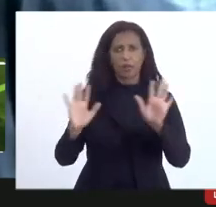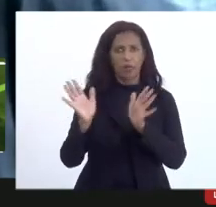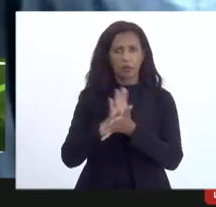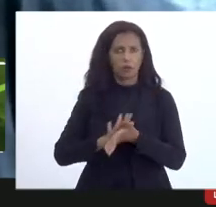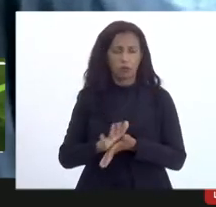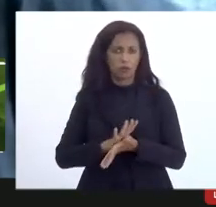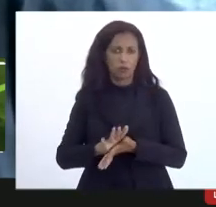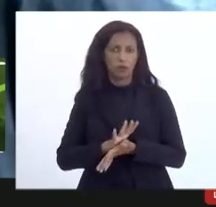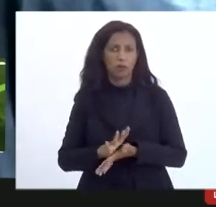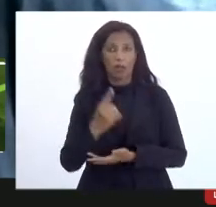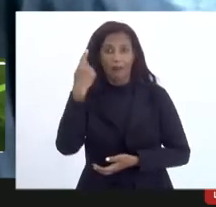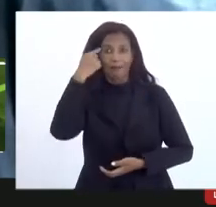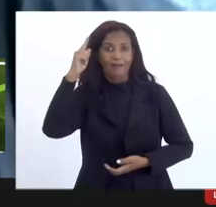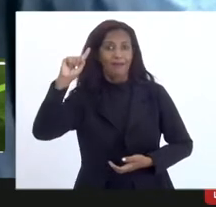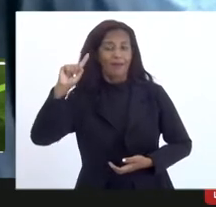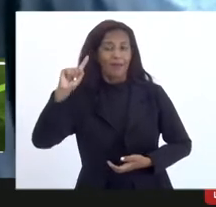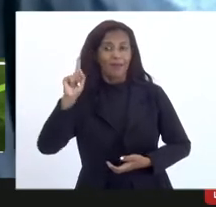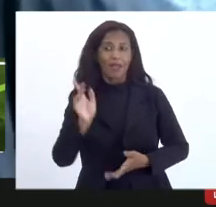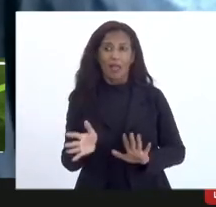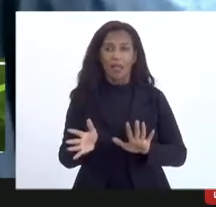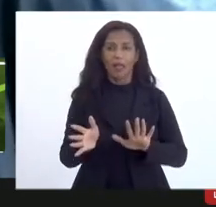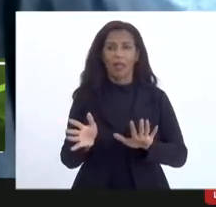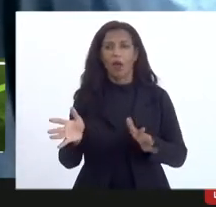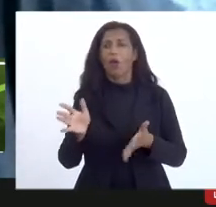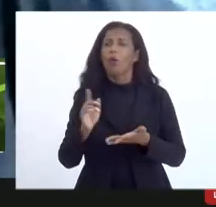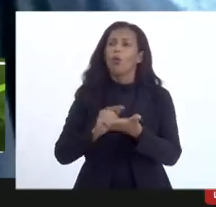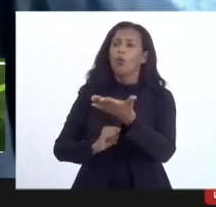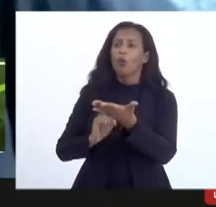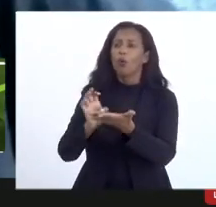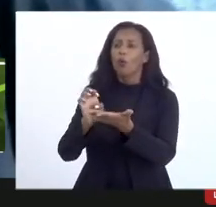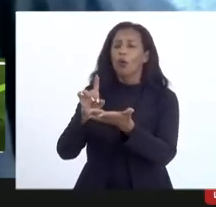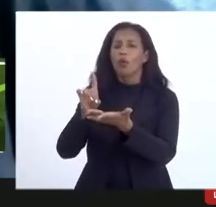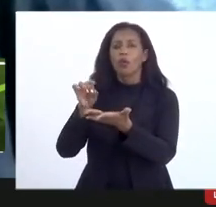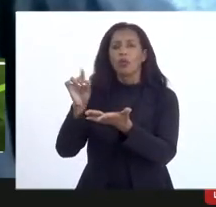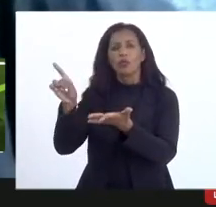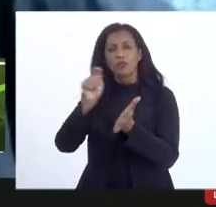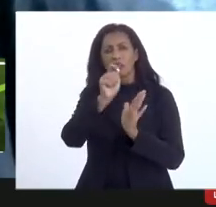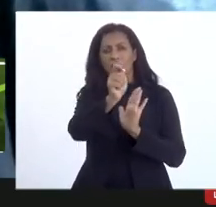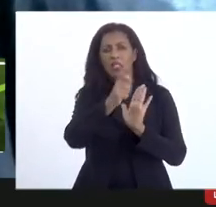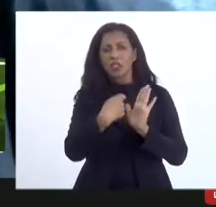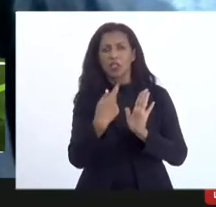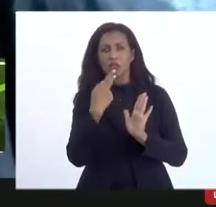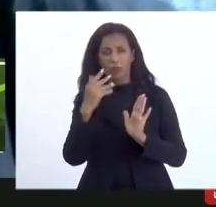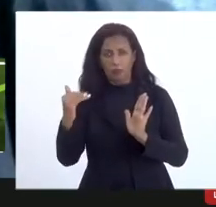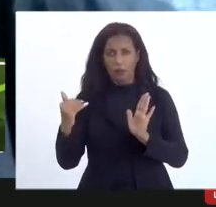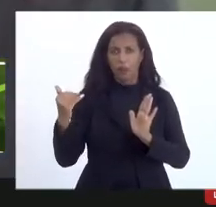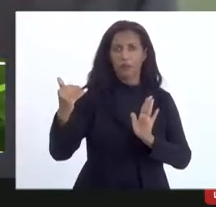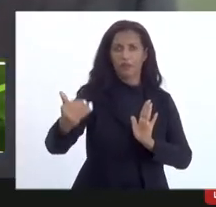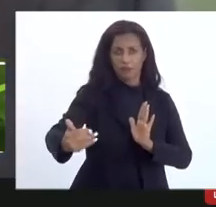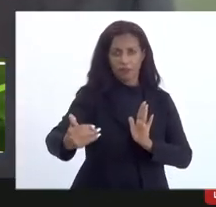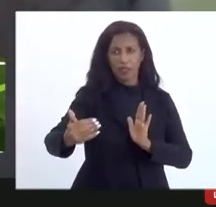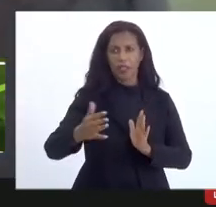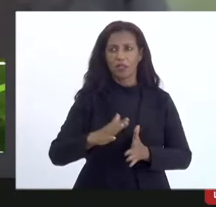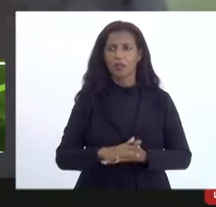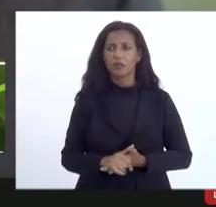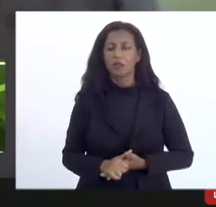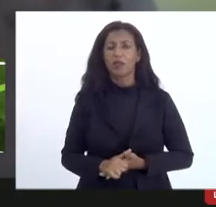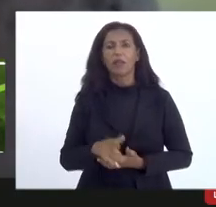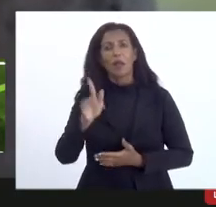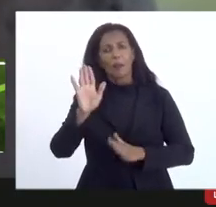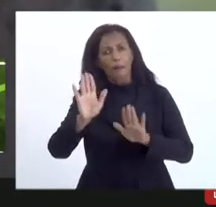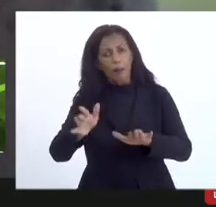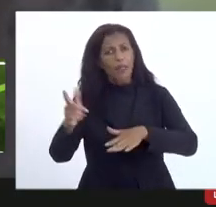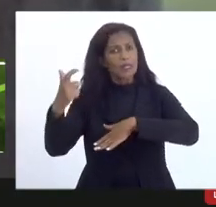a ideia aliás o Eduardo você vai estar inscrito para falar mais adiante mas você podia nesse